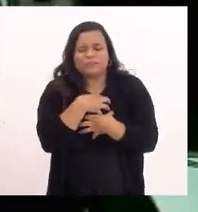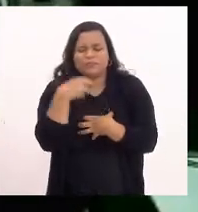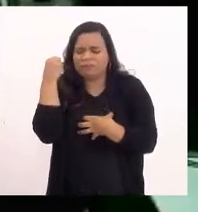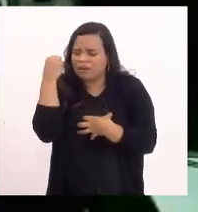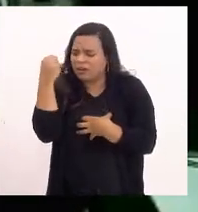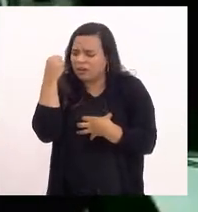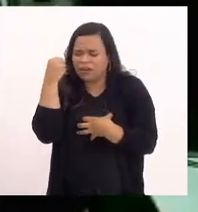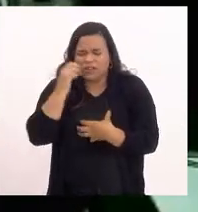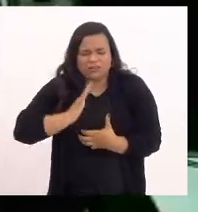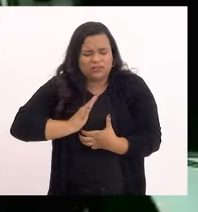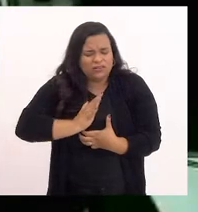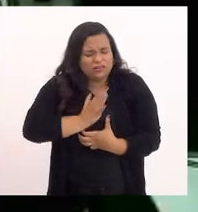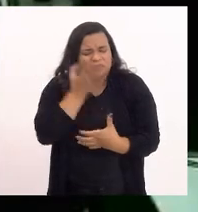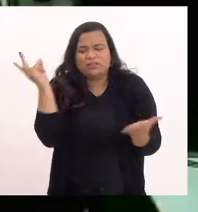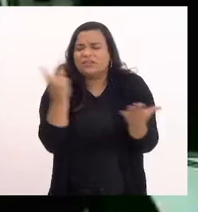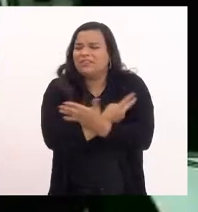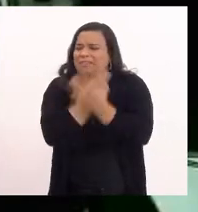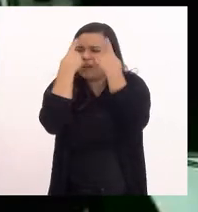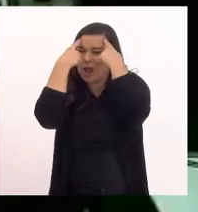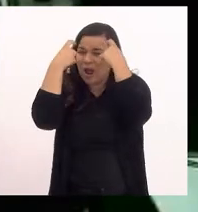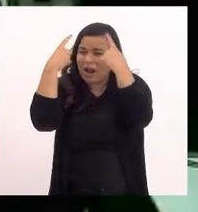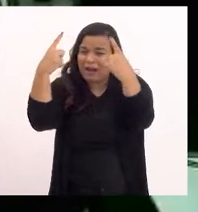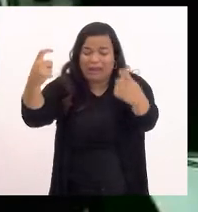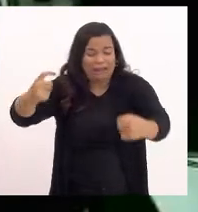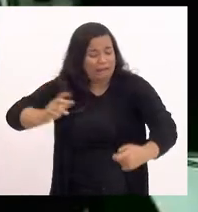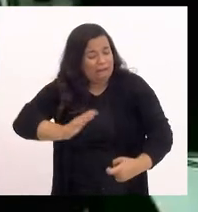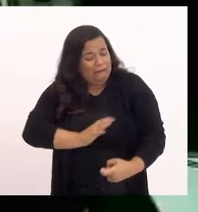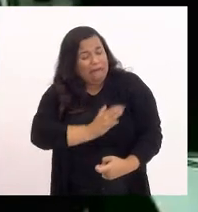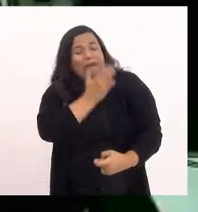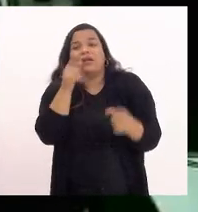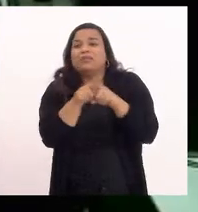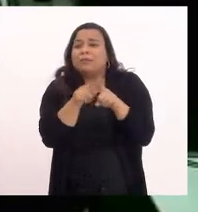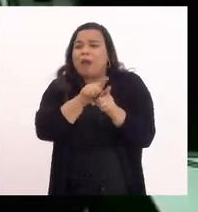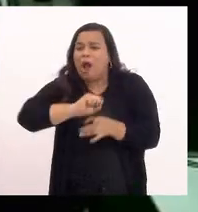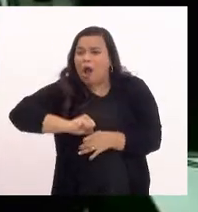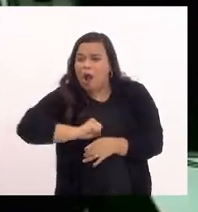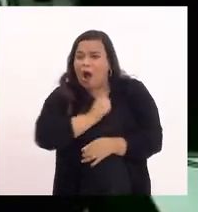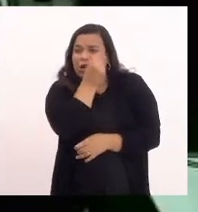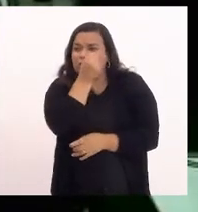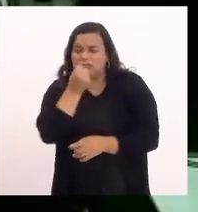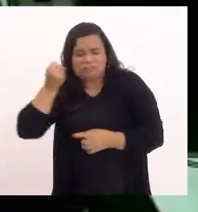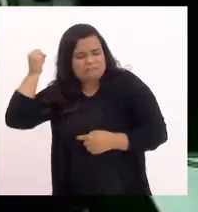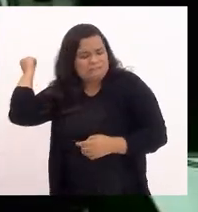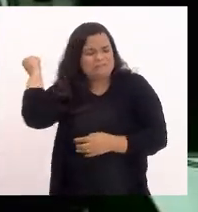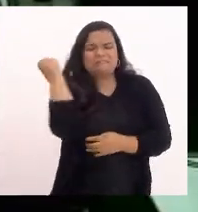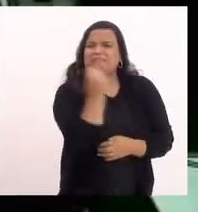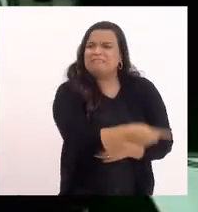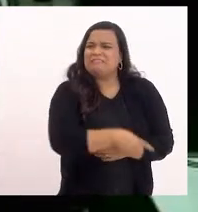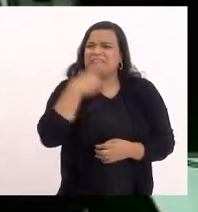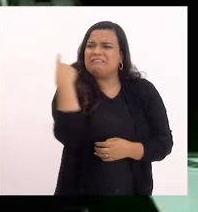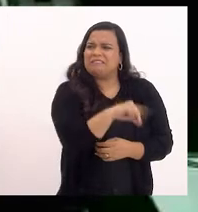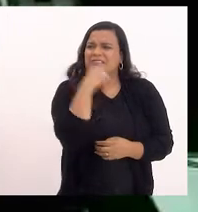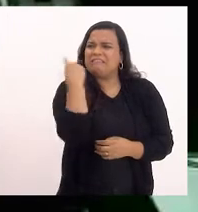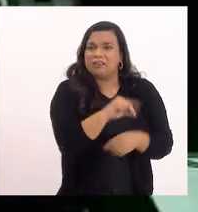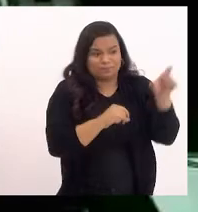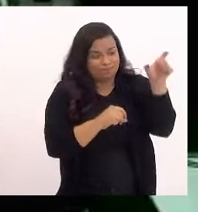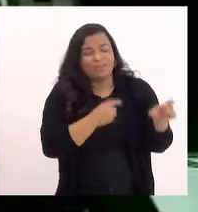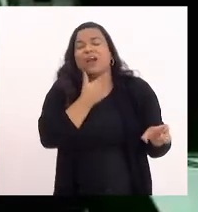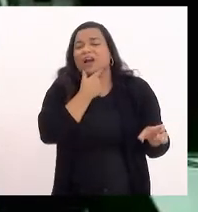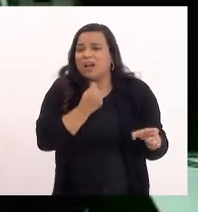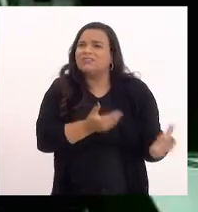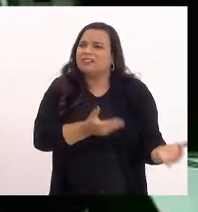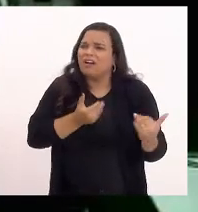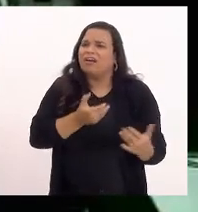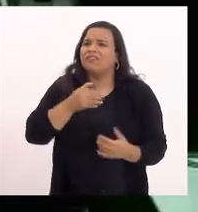barbaridade violência e ódio que foi assassinado o jovem congolês Maurício também